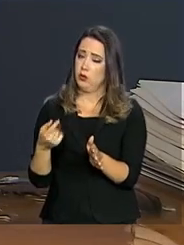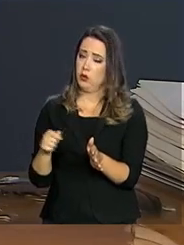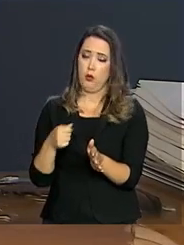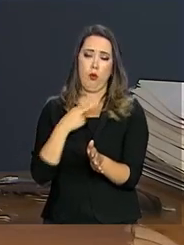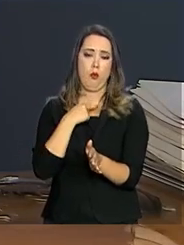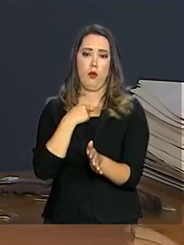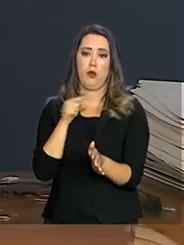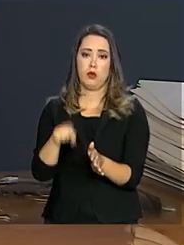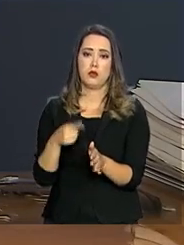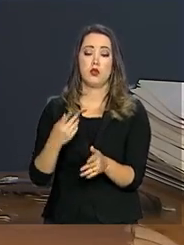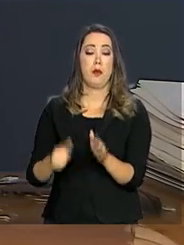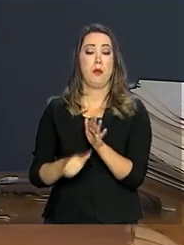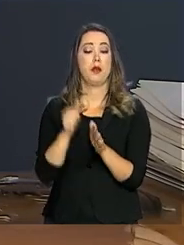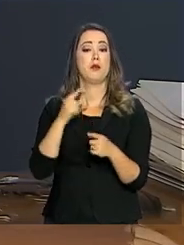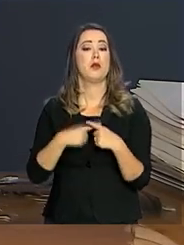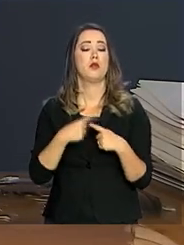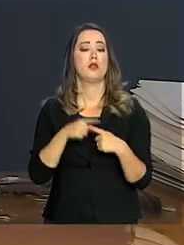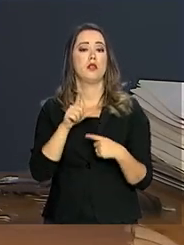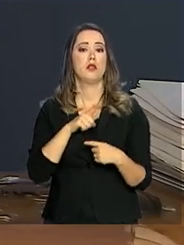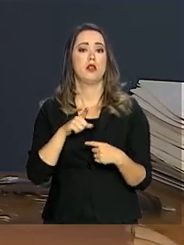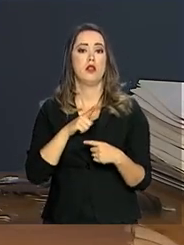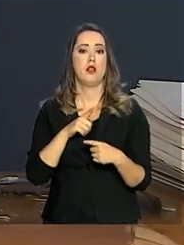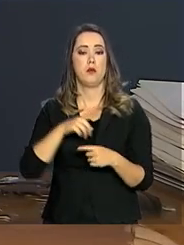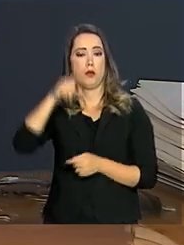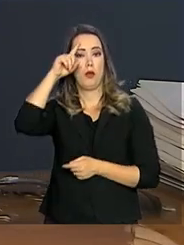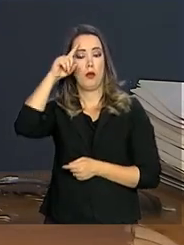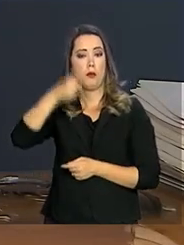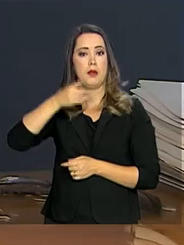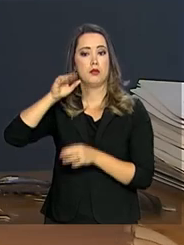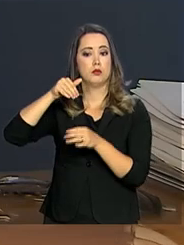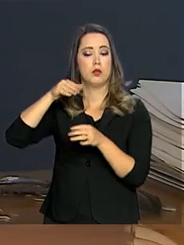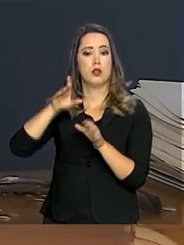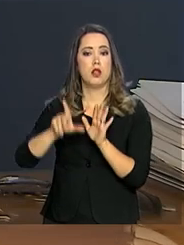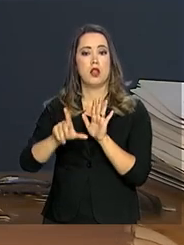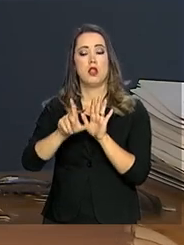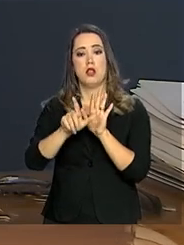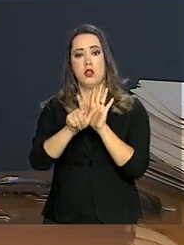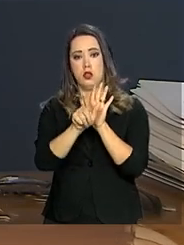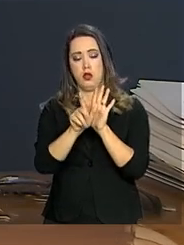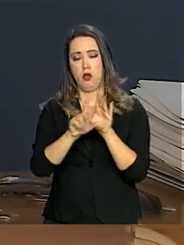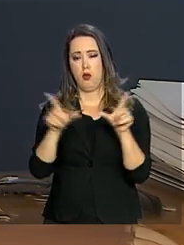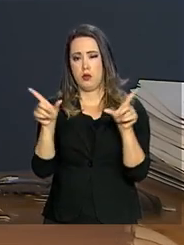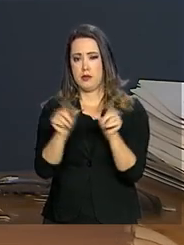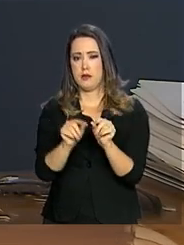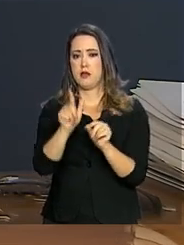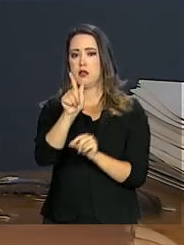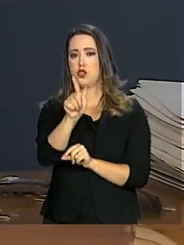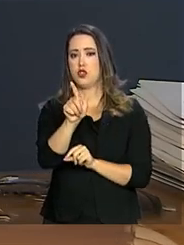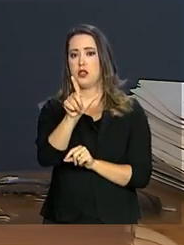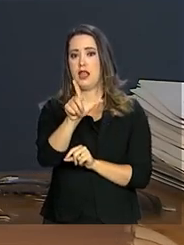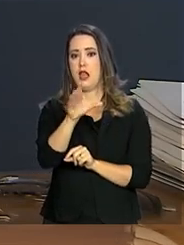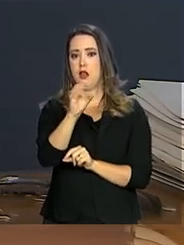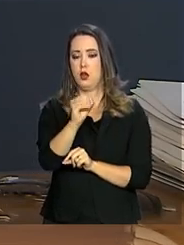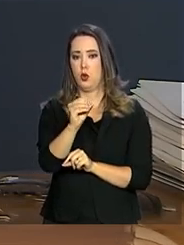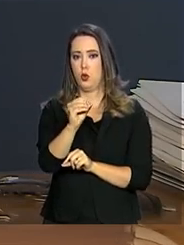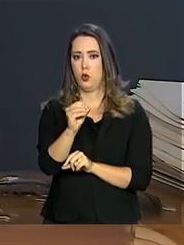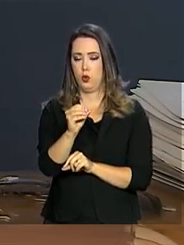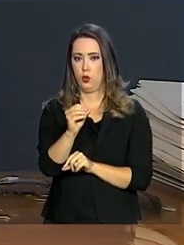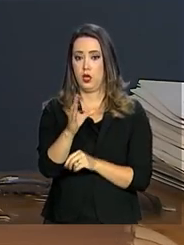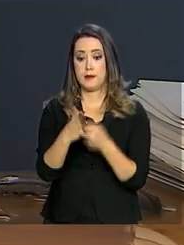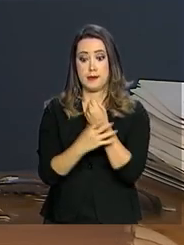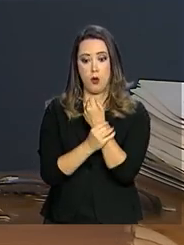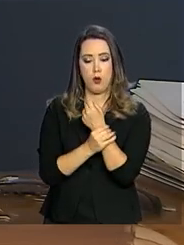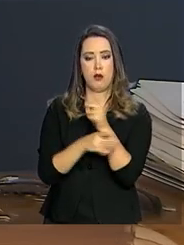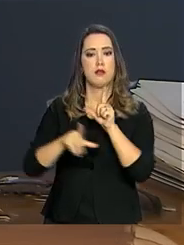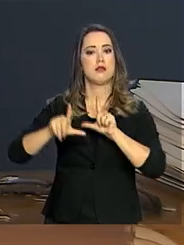a uma ação de GLO, garantia da lei e da ordem, quando as Forças Armadas passam a integrar,